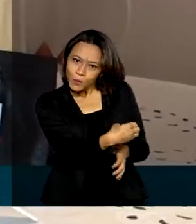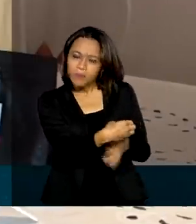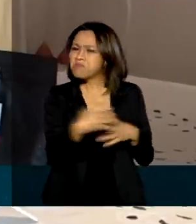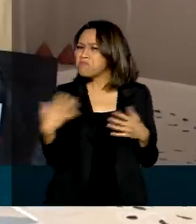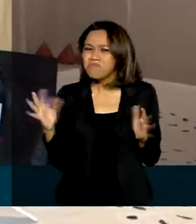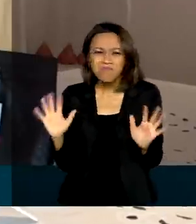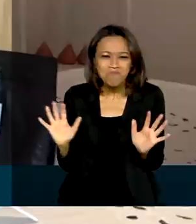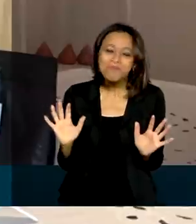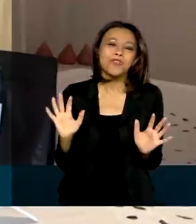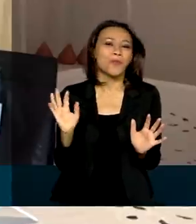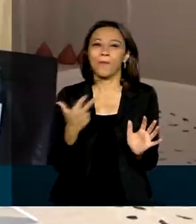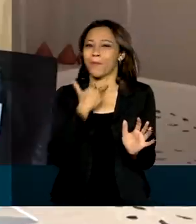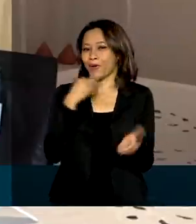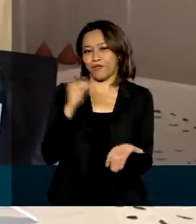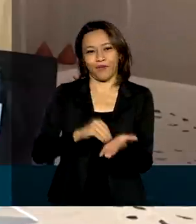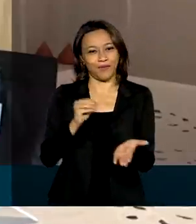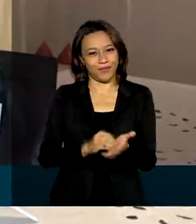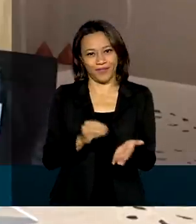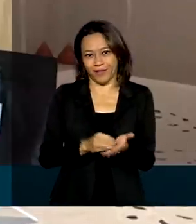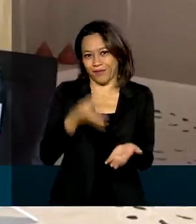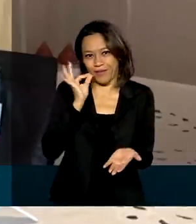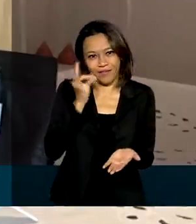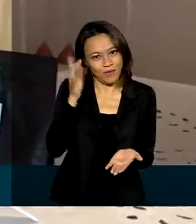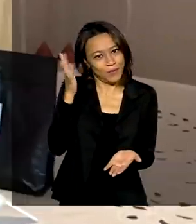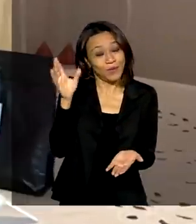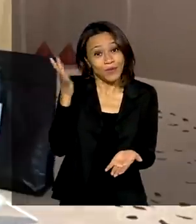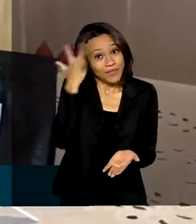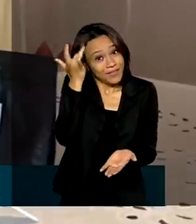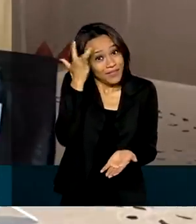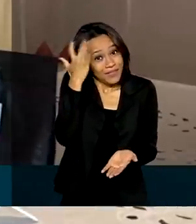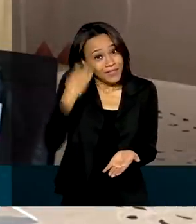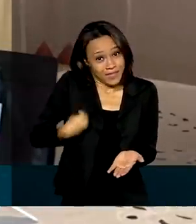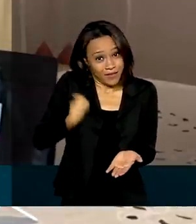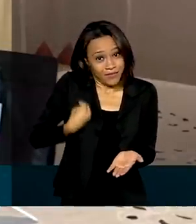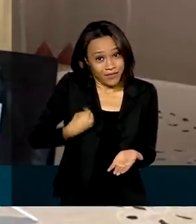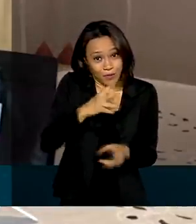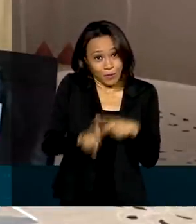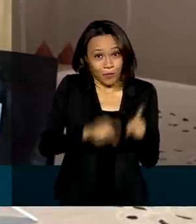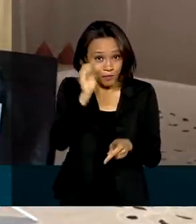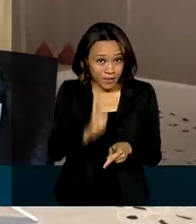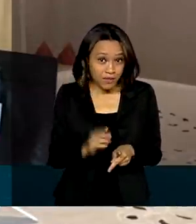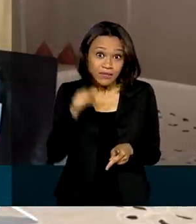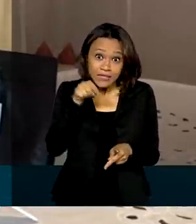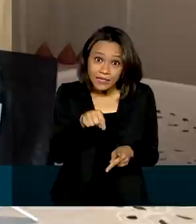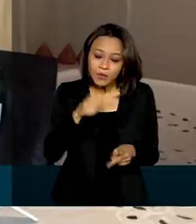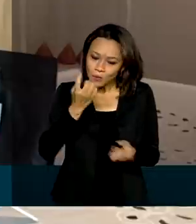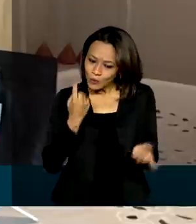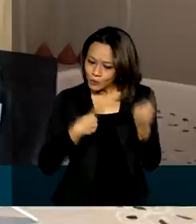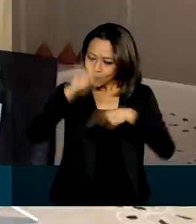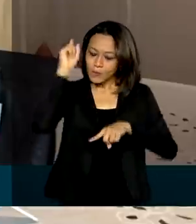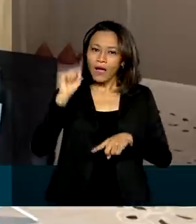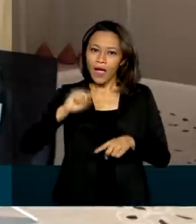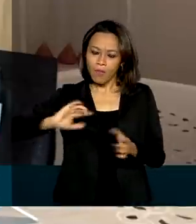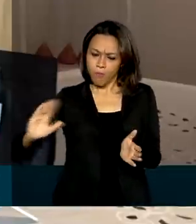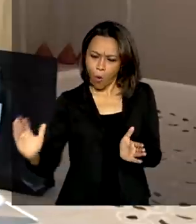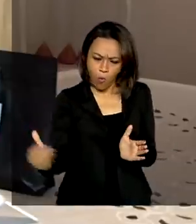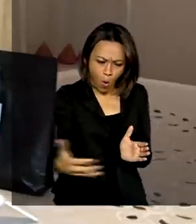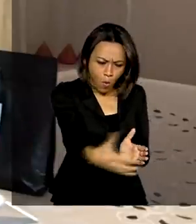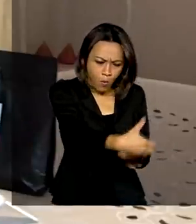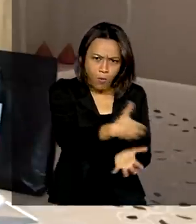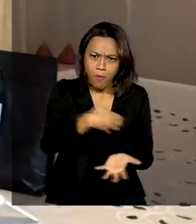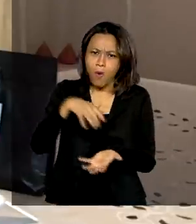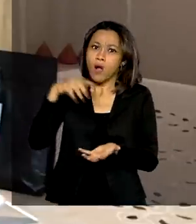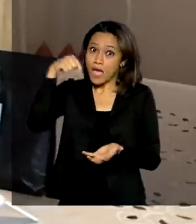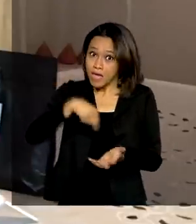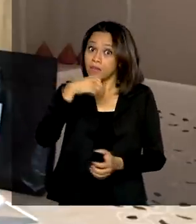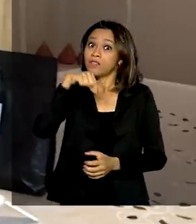café não pode faltar no dia a dia do brasileiro. E todo esse sucesso reflete também na produção. O Brasil deve